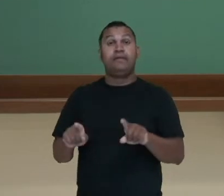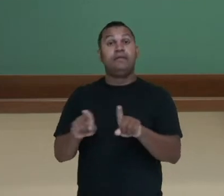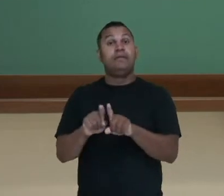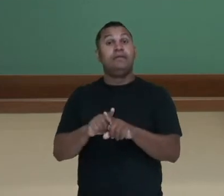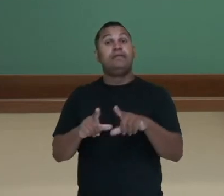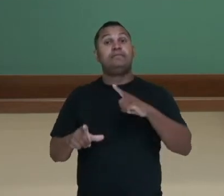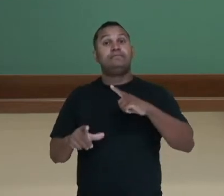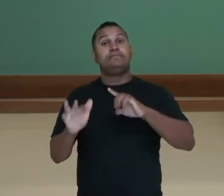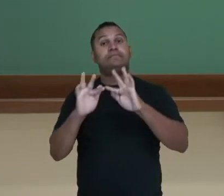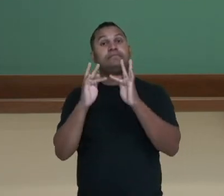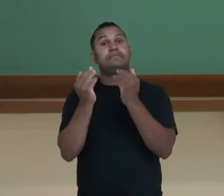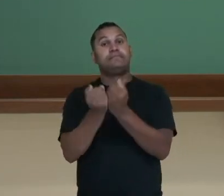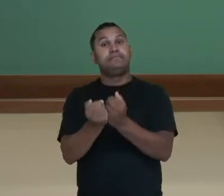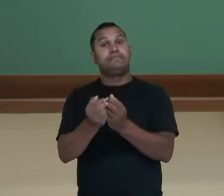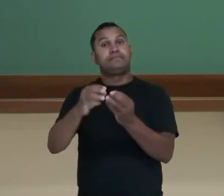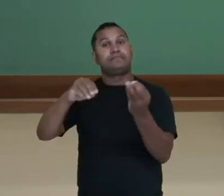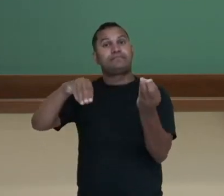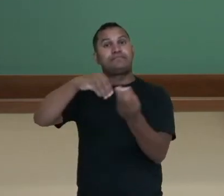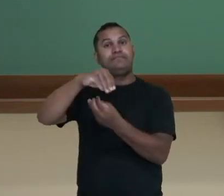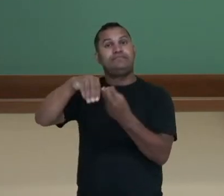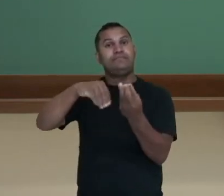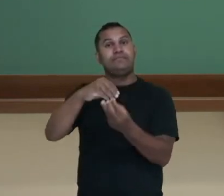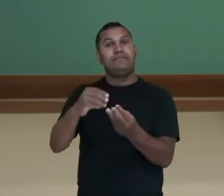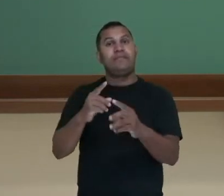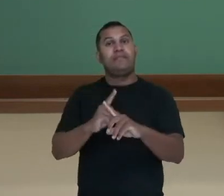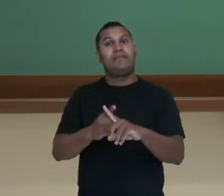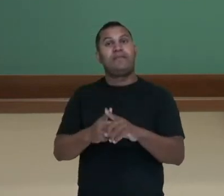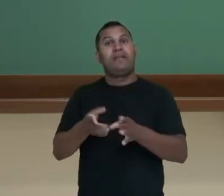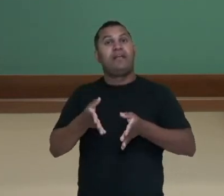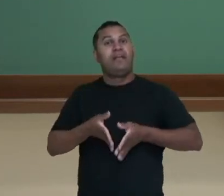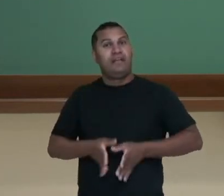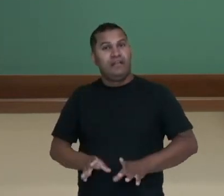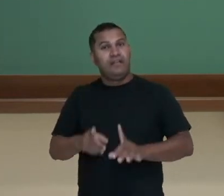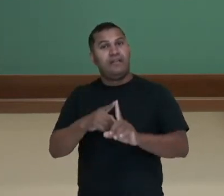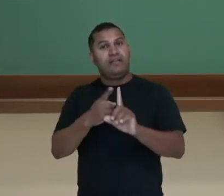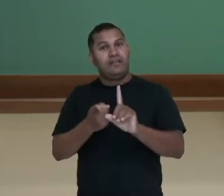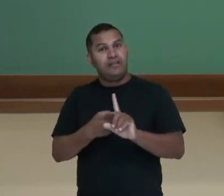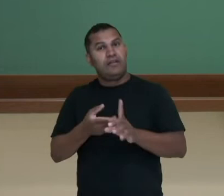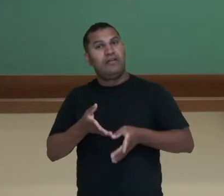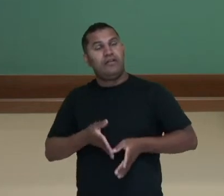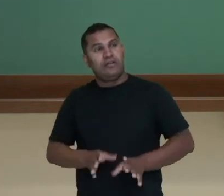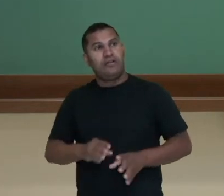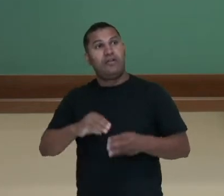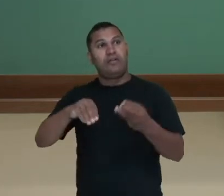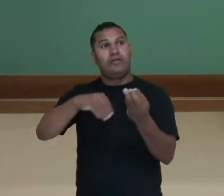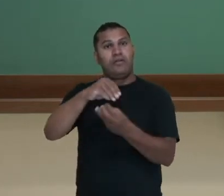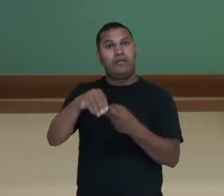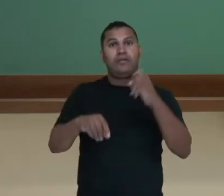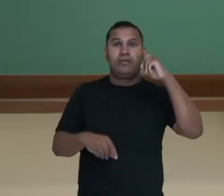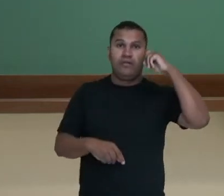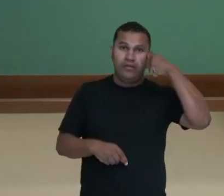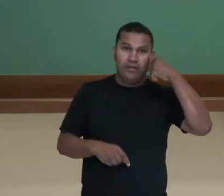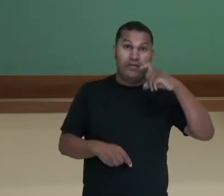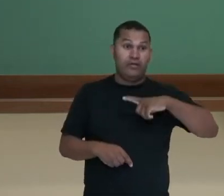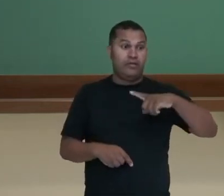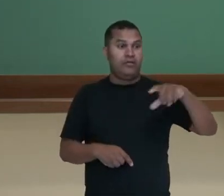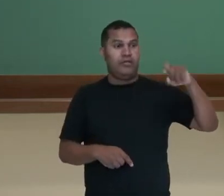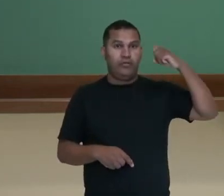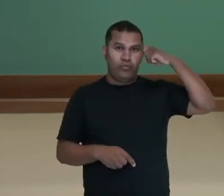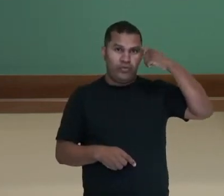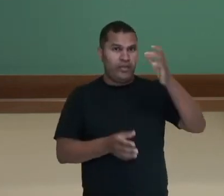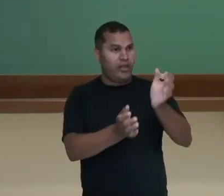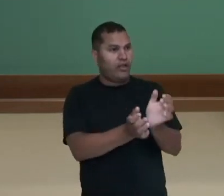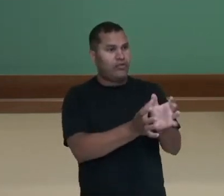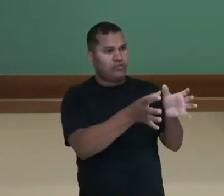Então, nós temos três grupos sociais nessas relações de poder, os africanos escravizados, os mestiços e os